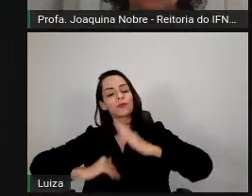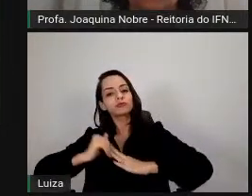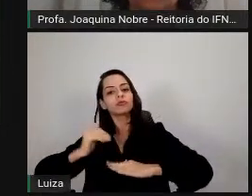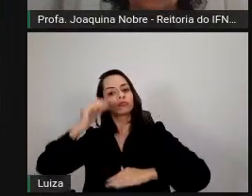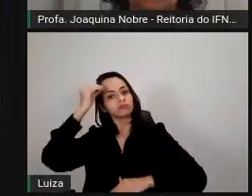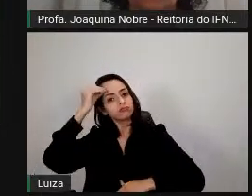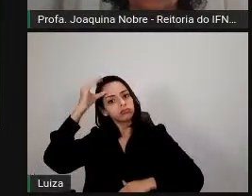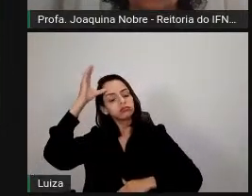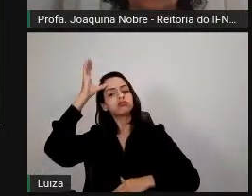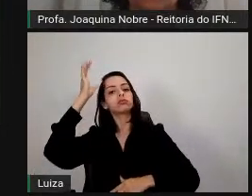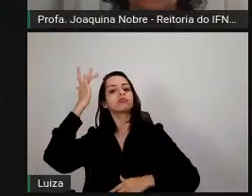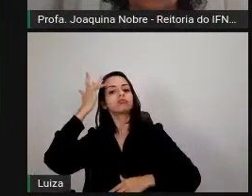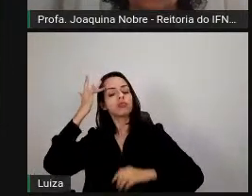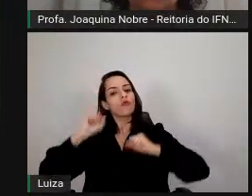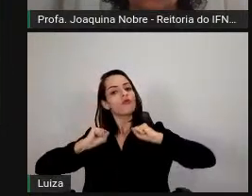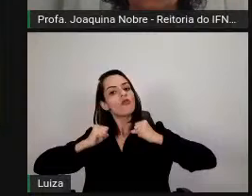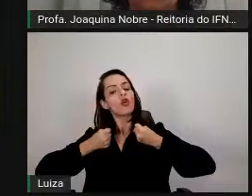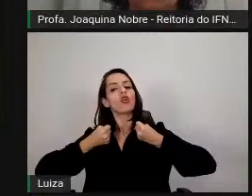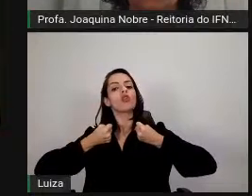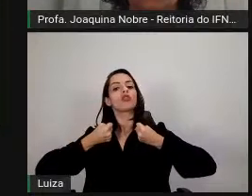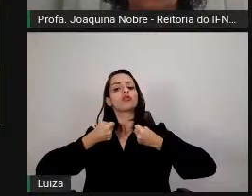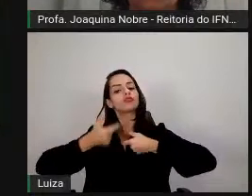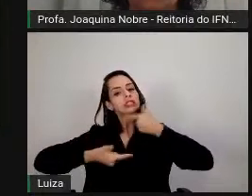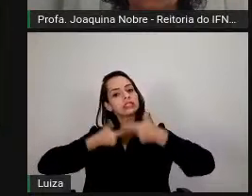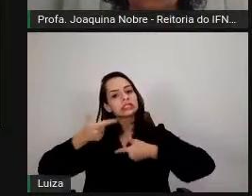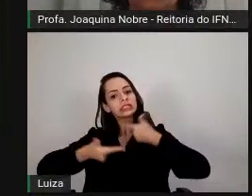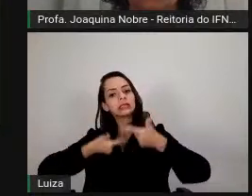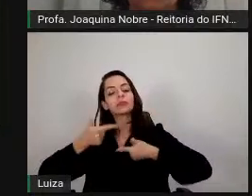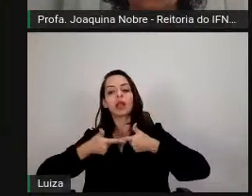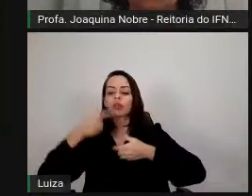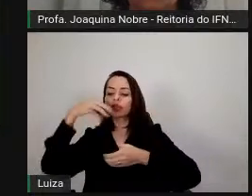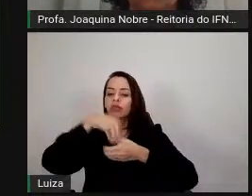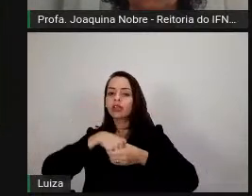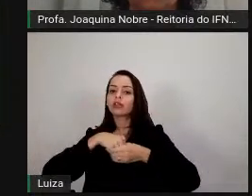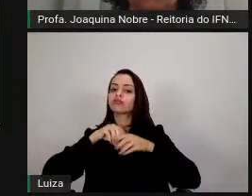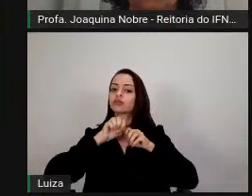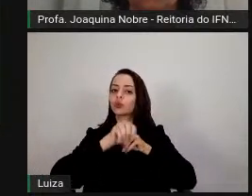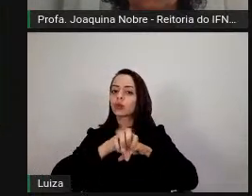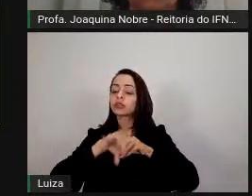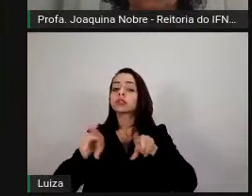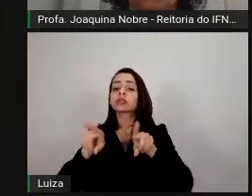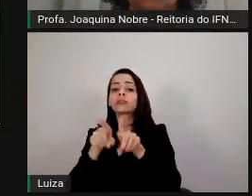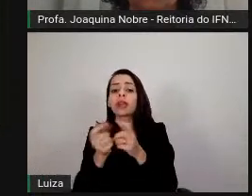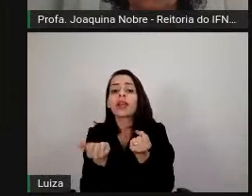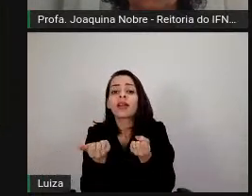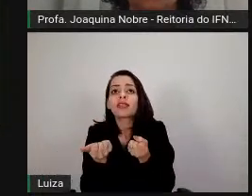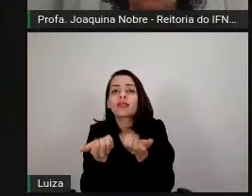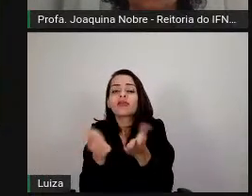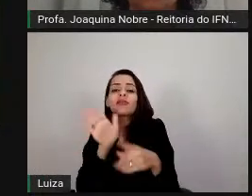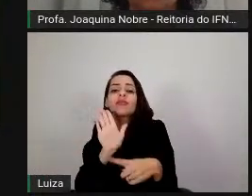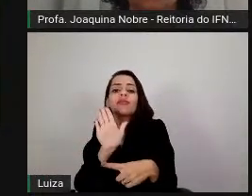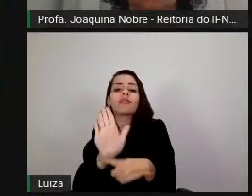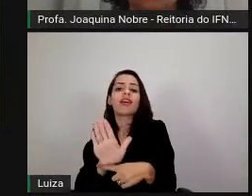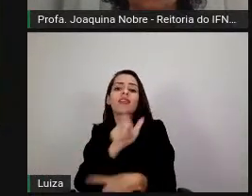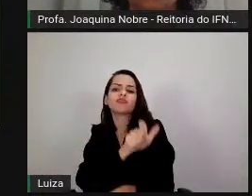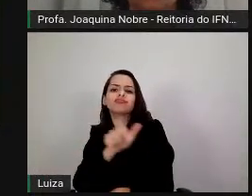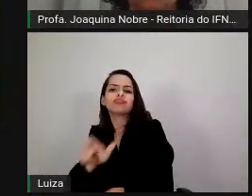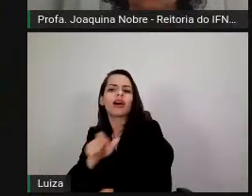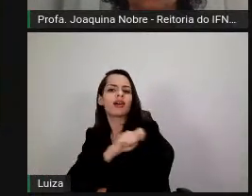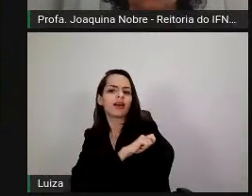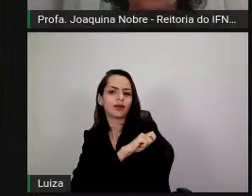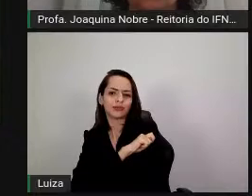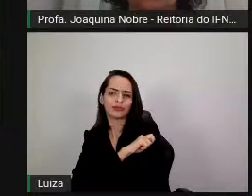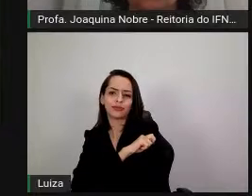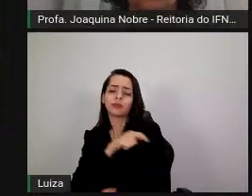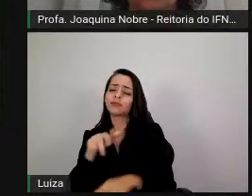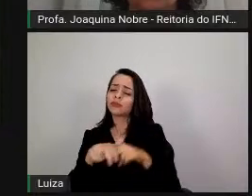educacionais, e contribui ainda na melhoria da formação dos nossos estudantes. Ainda mais agora, num momento tão